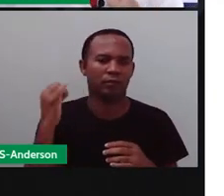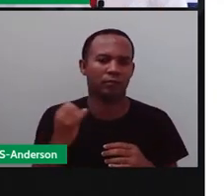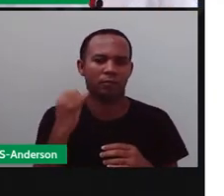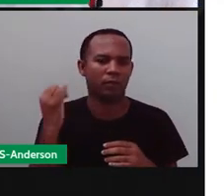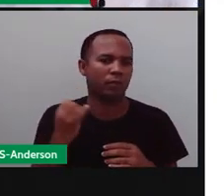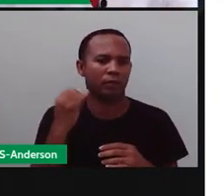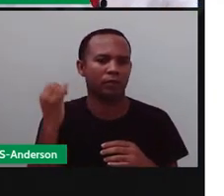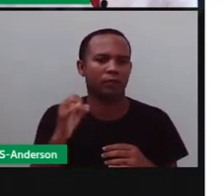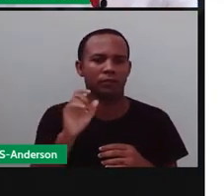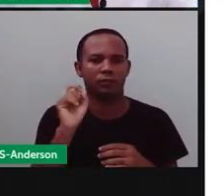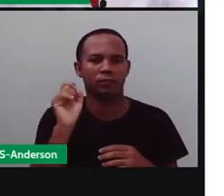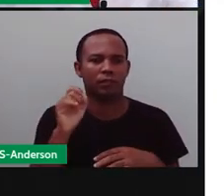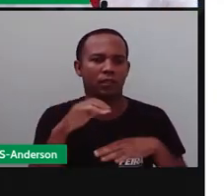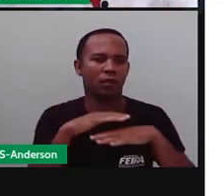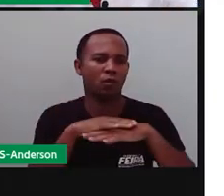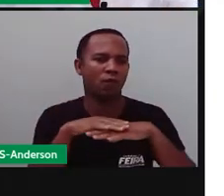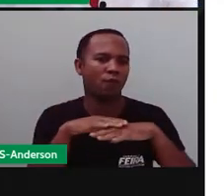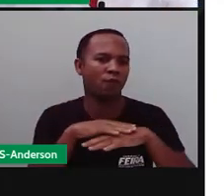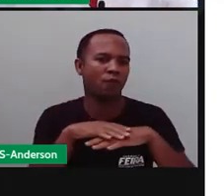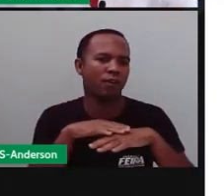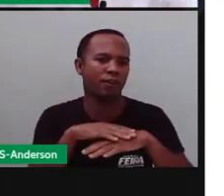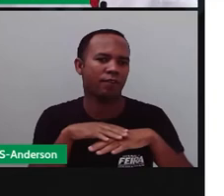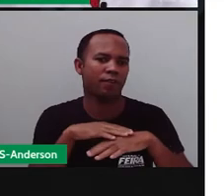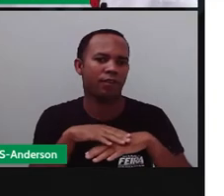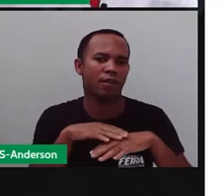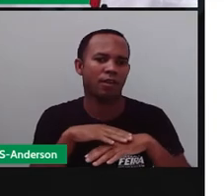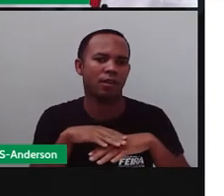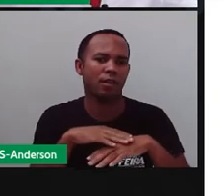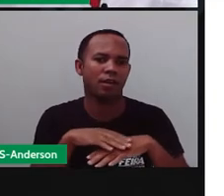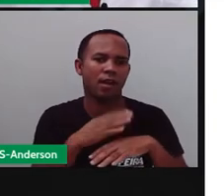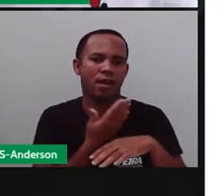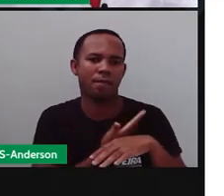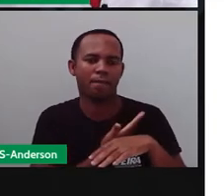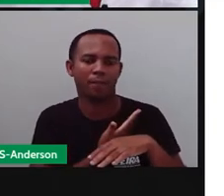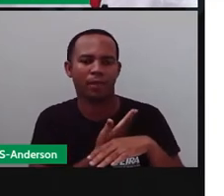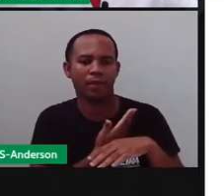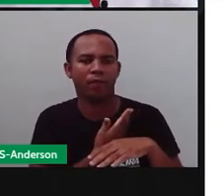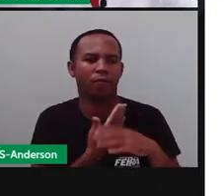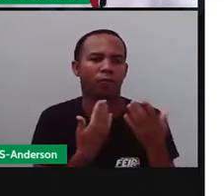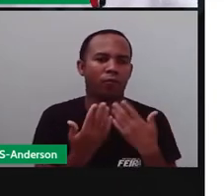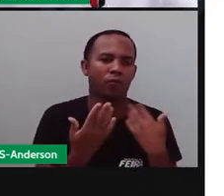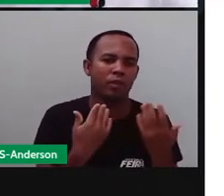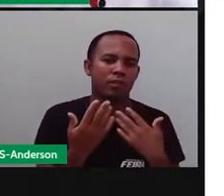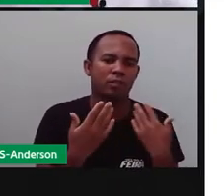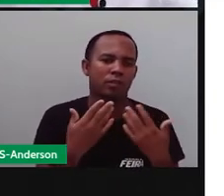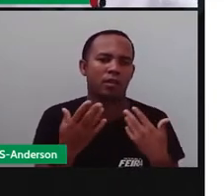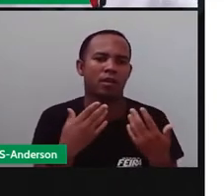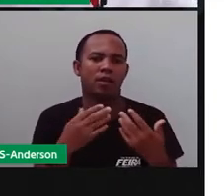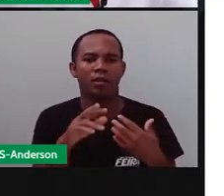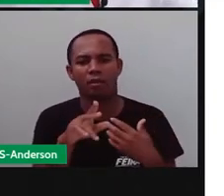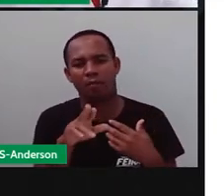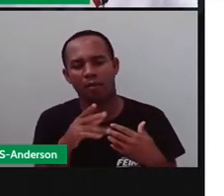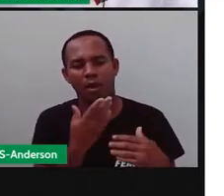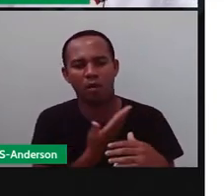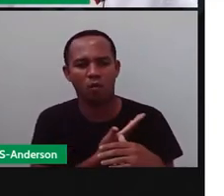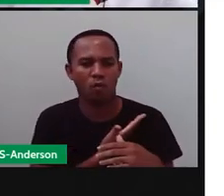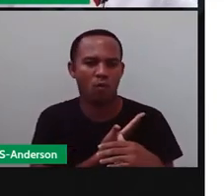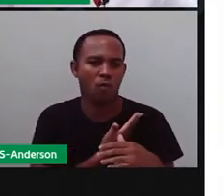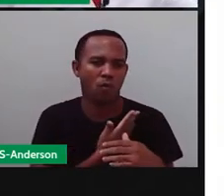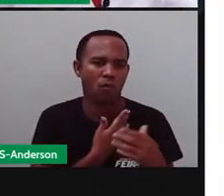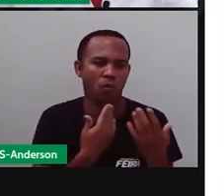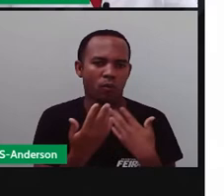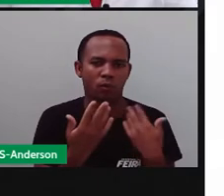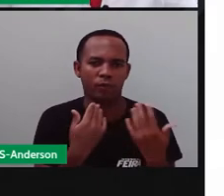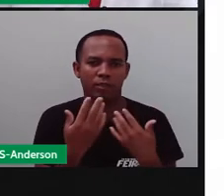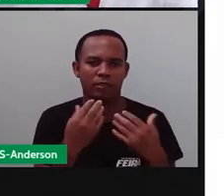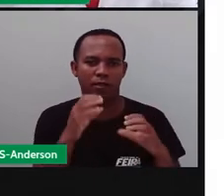conversar sem brigar. Não é isso? A gente não pode brigar com coleguinha, a gente não pode brigar com irmão, com os primos, com amiguinho. Não